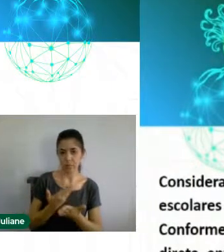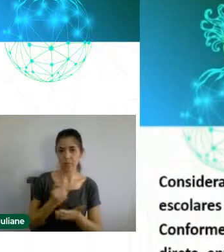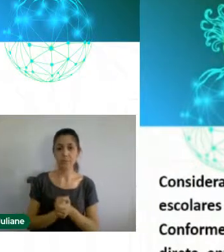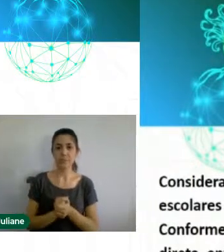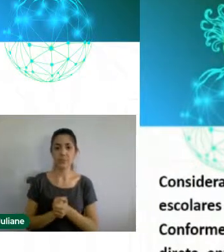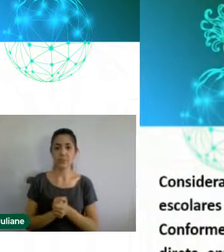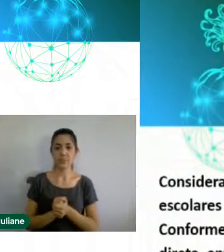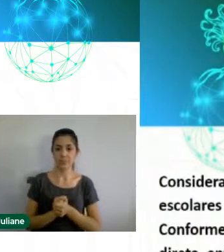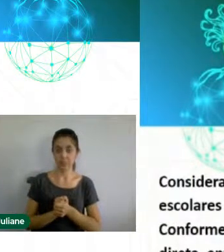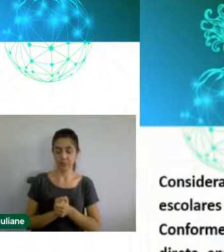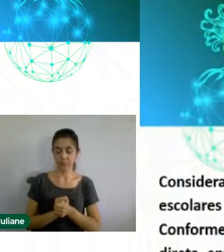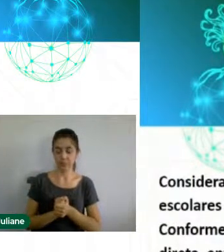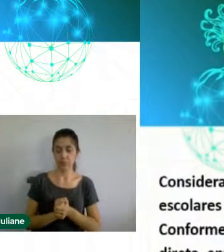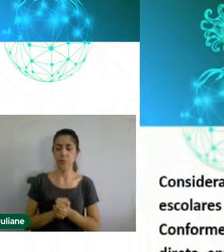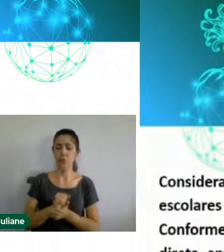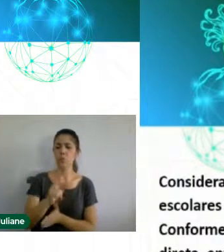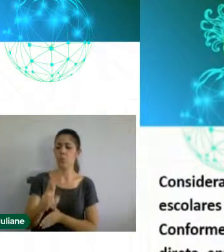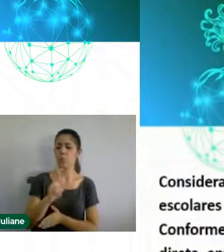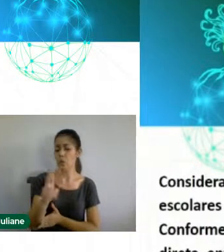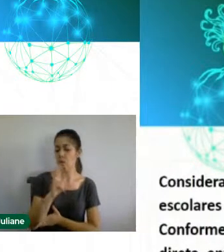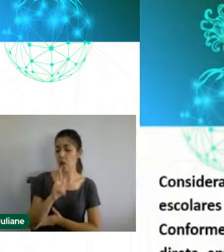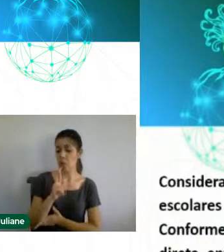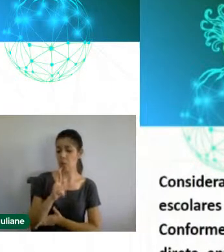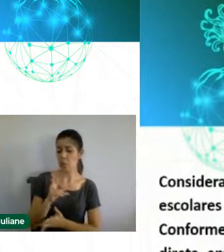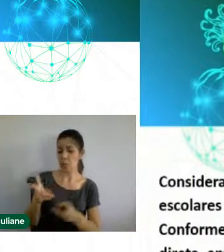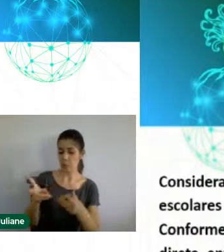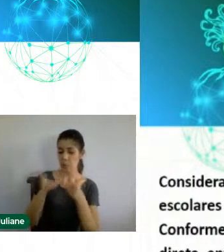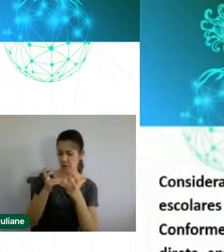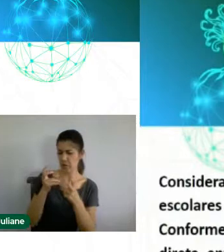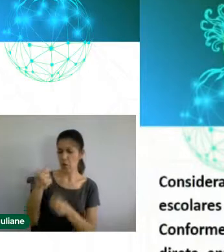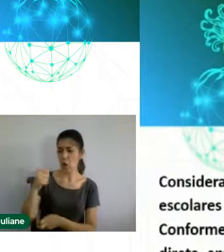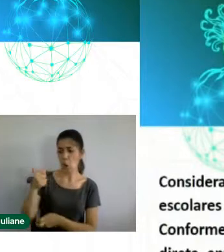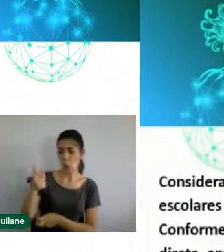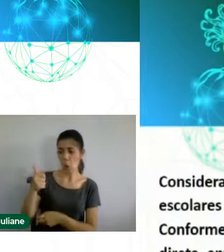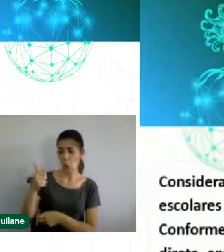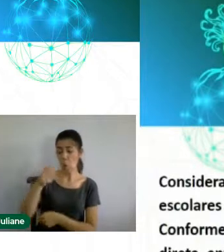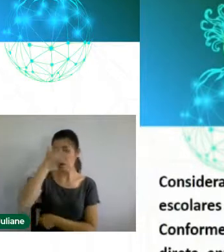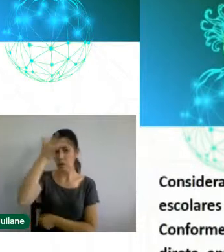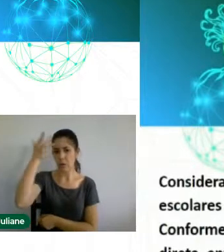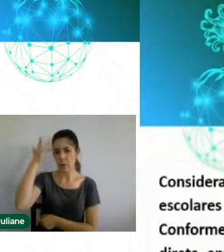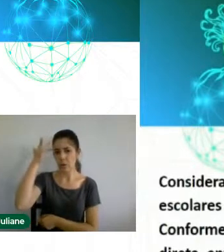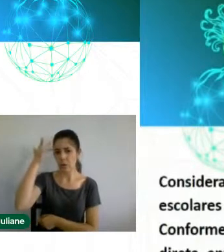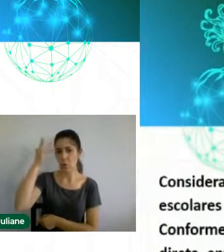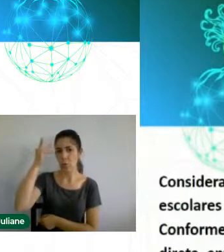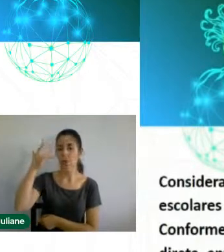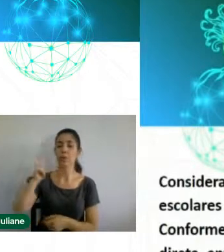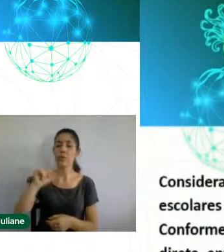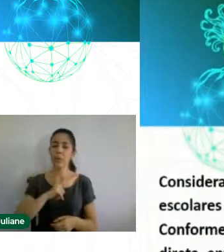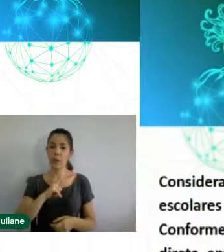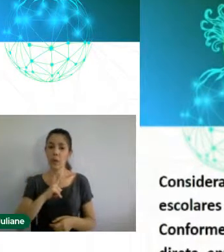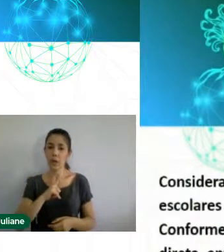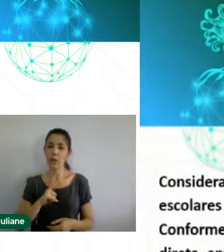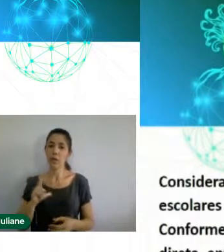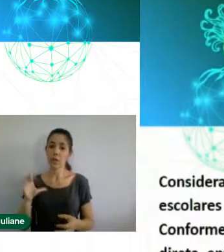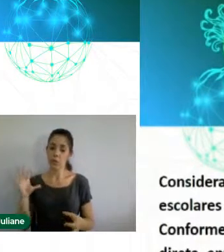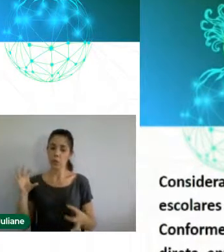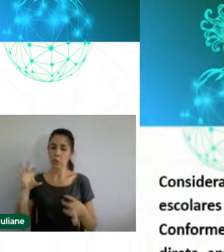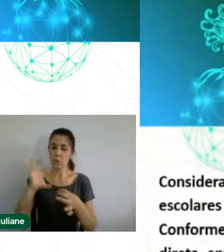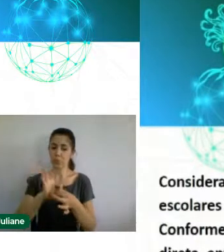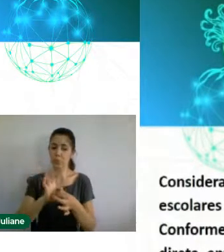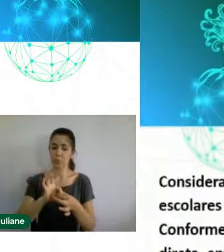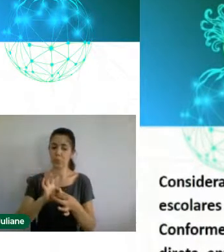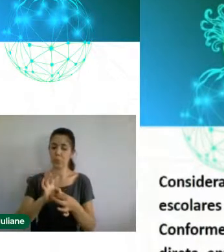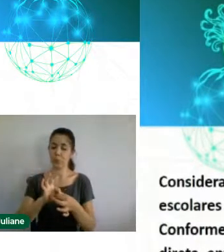participantes apontam relação direta entre a educação ambiental e documentos da rede. E